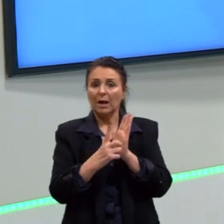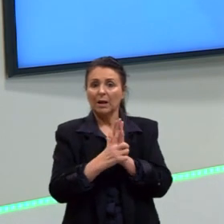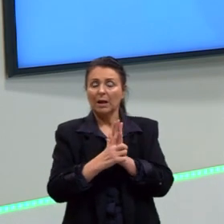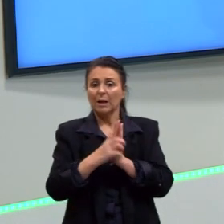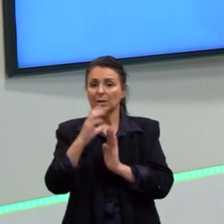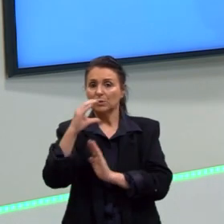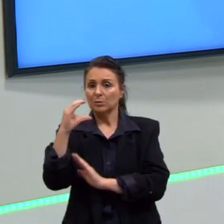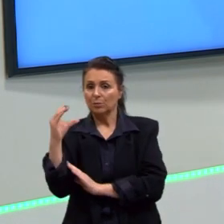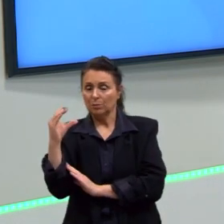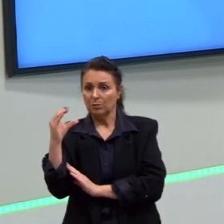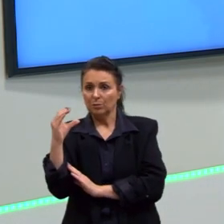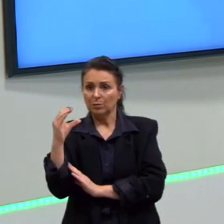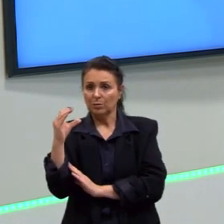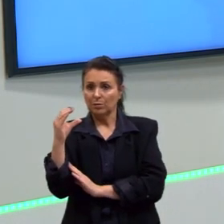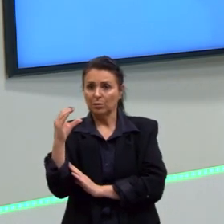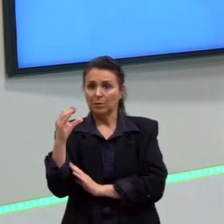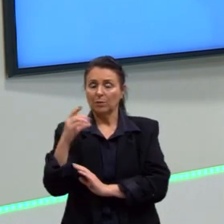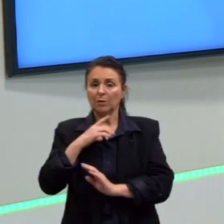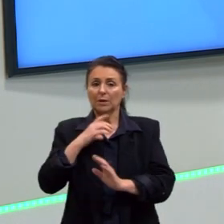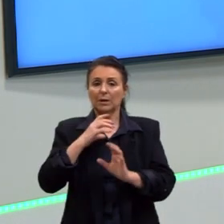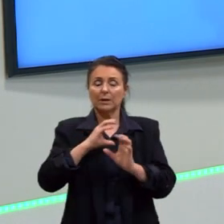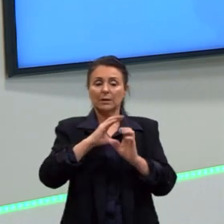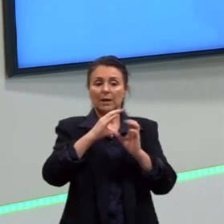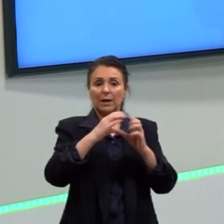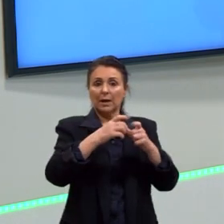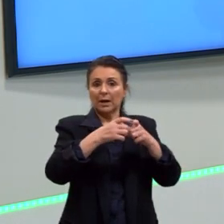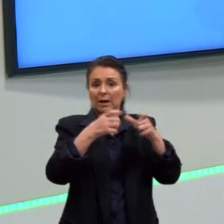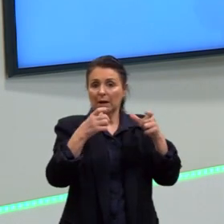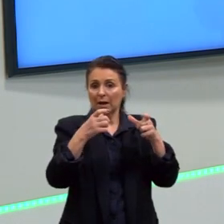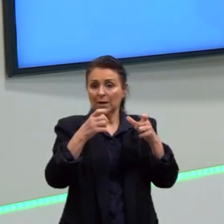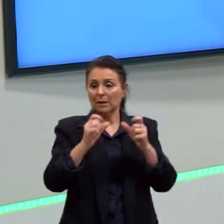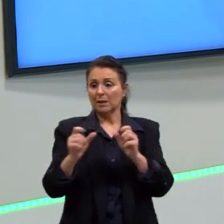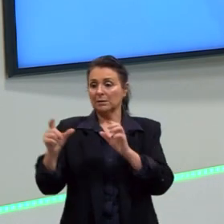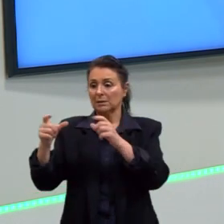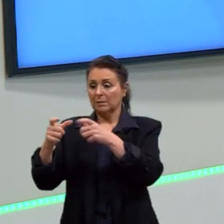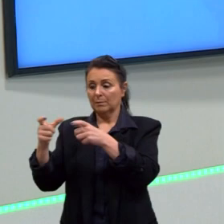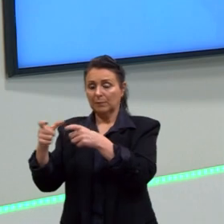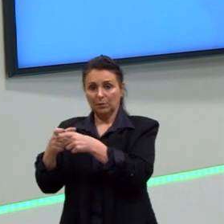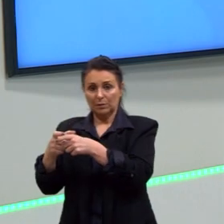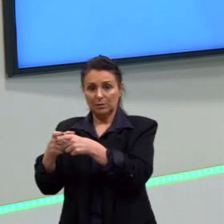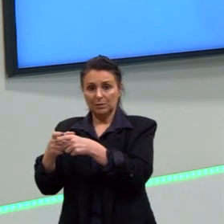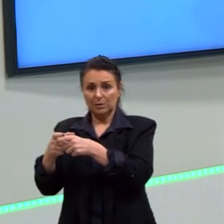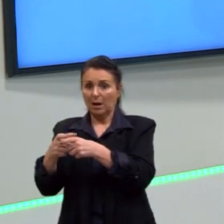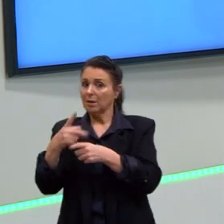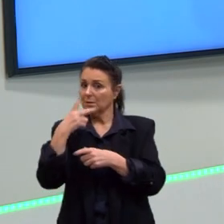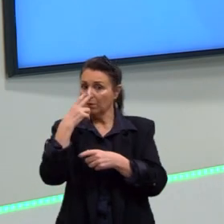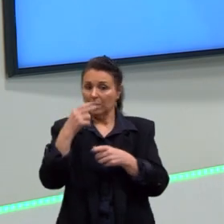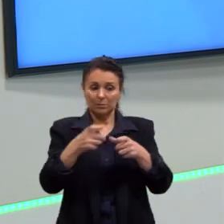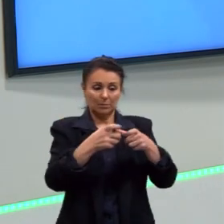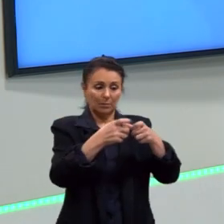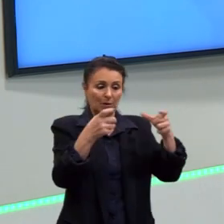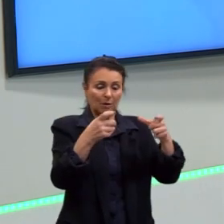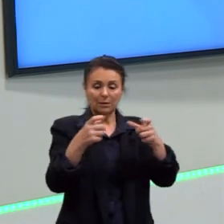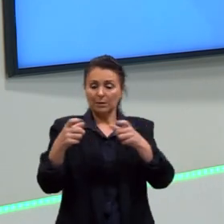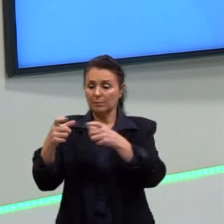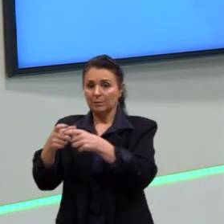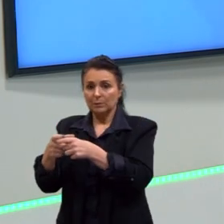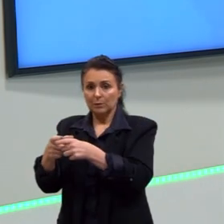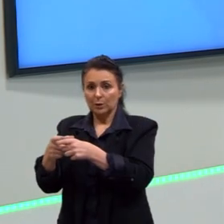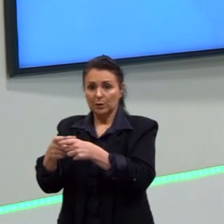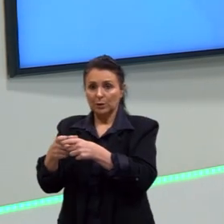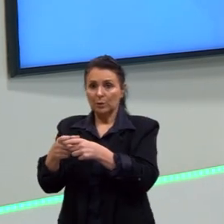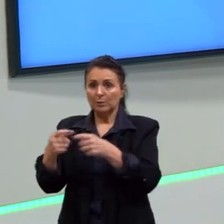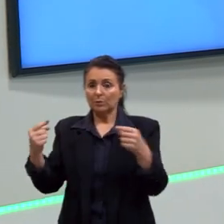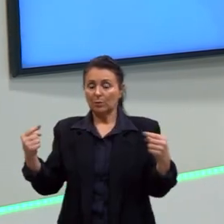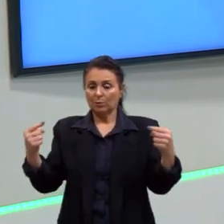tem que considerar que, não importa que a gente tenha cargas maiores e menores, elas vão ser iguais. E aí, como ela está apontando uma para a